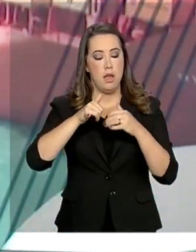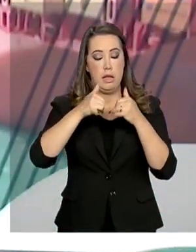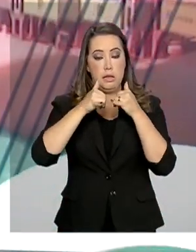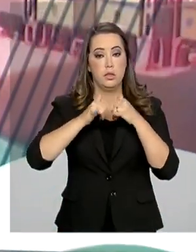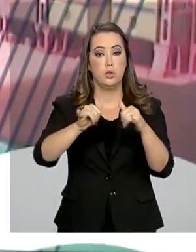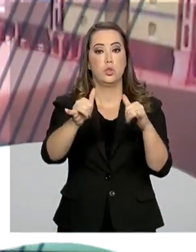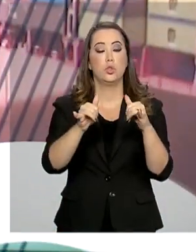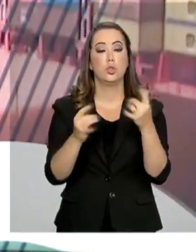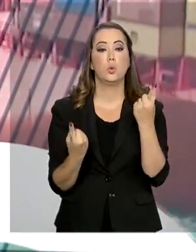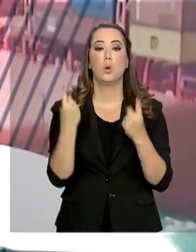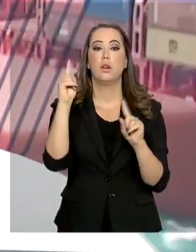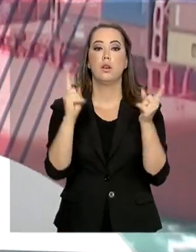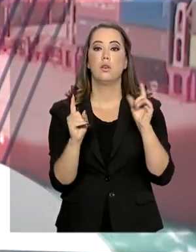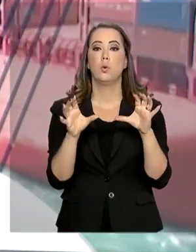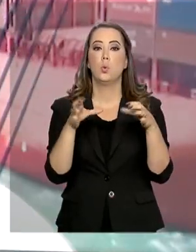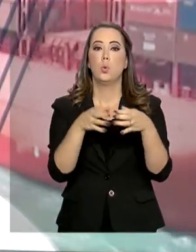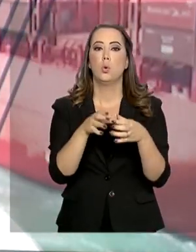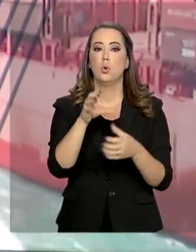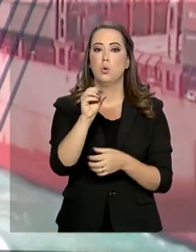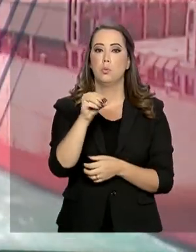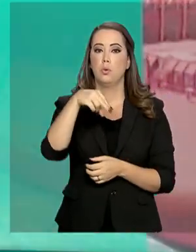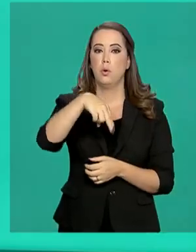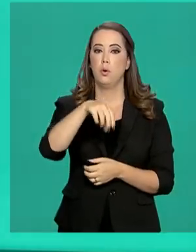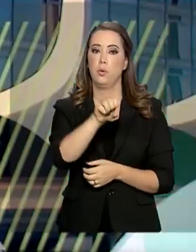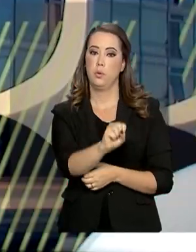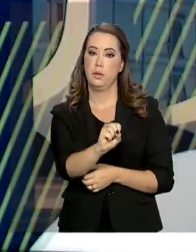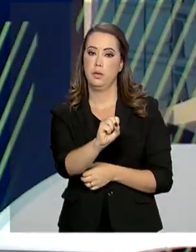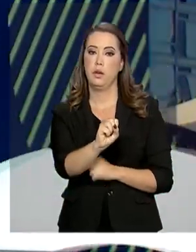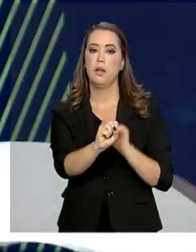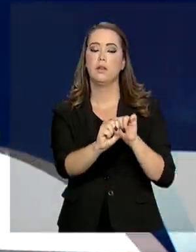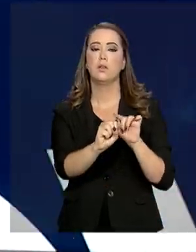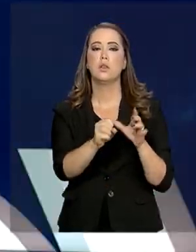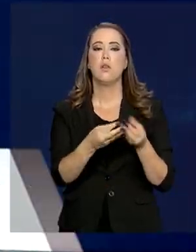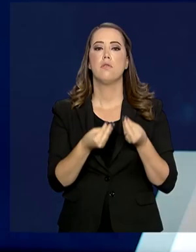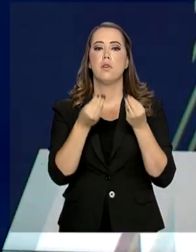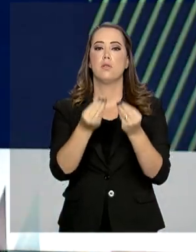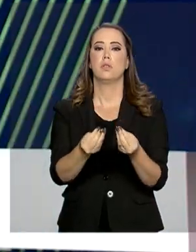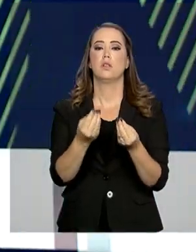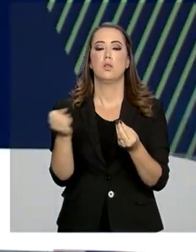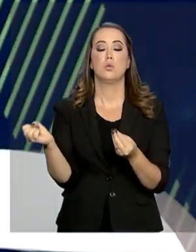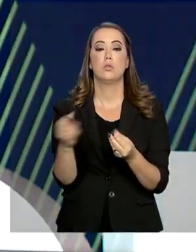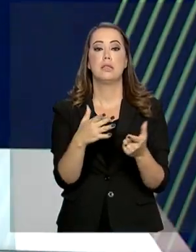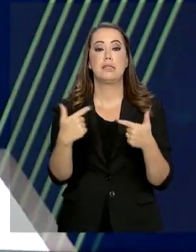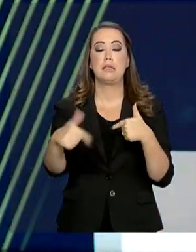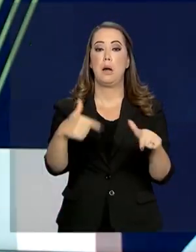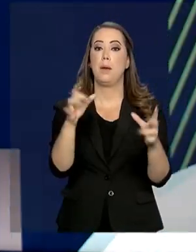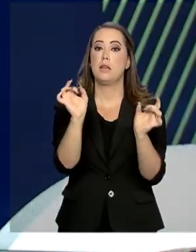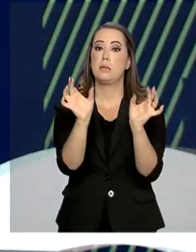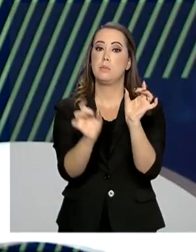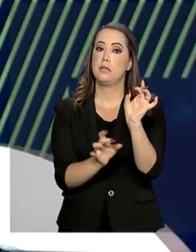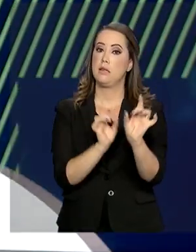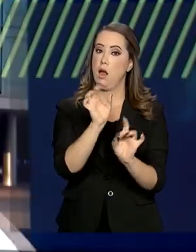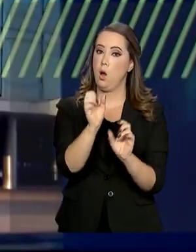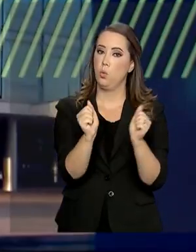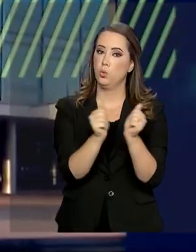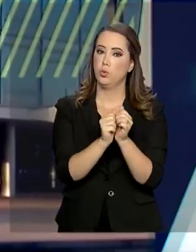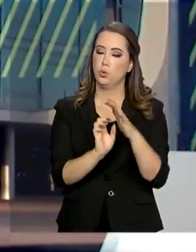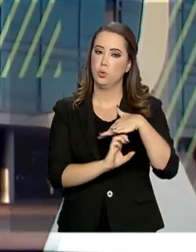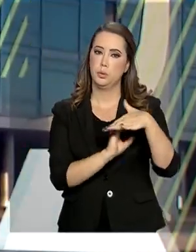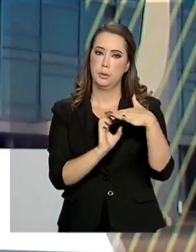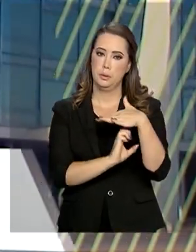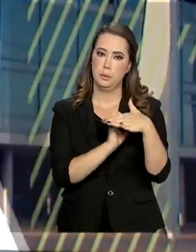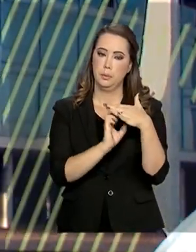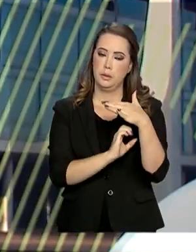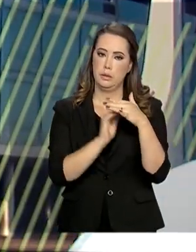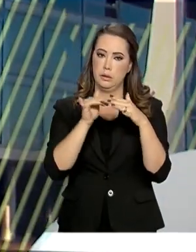no Carnaval, o ONS, Operador Nacional do Sistema Elétrico, vai colocar em prática uma operação especial em parceria com as empresas